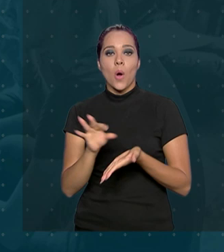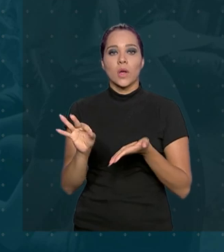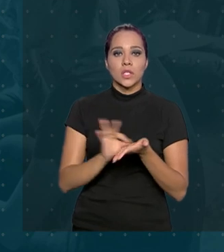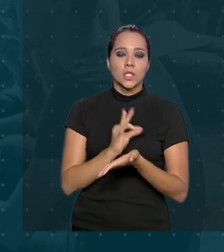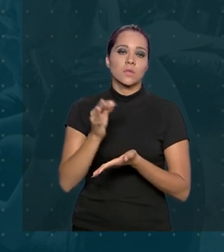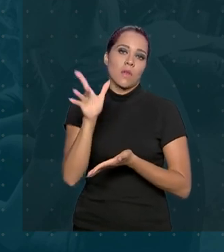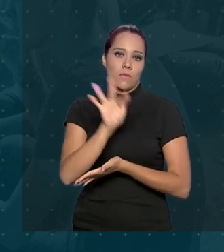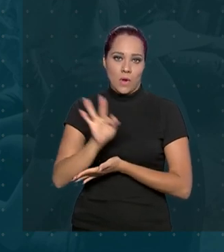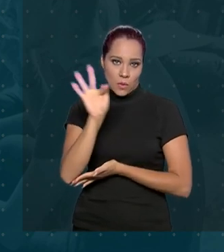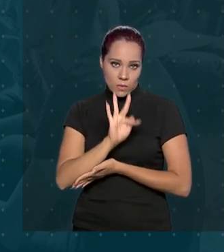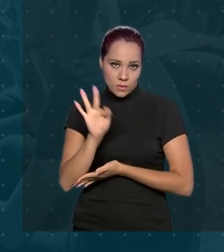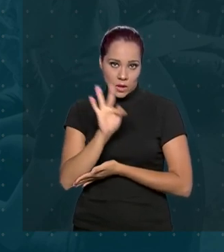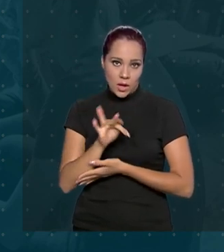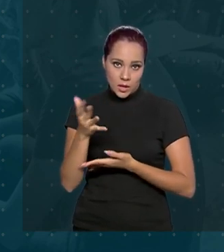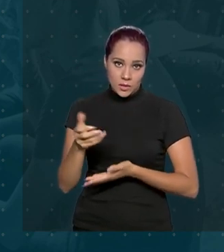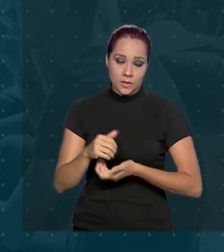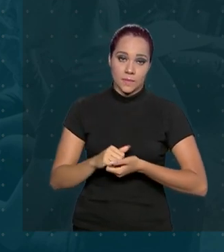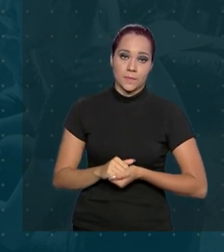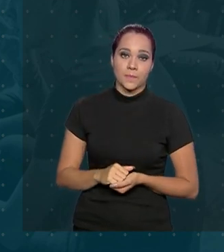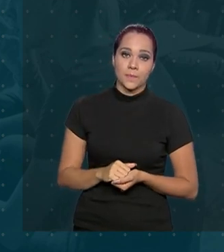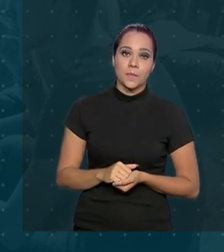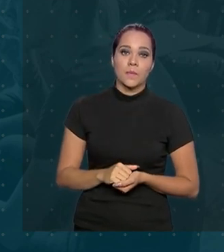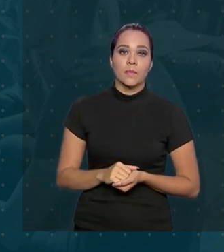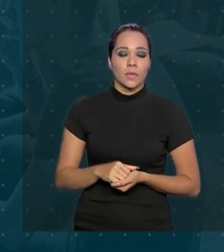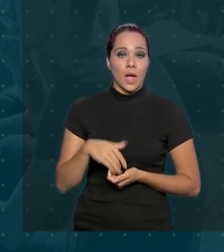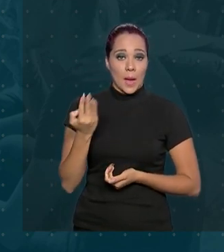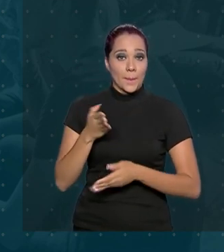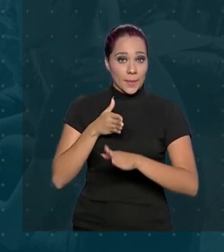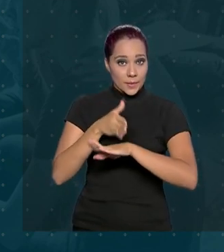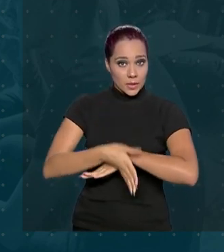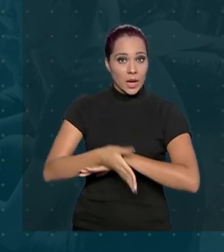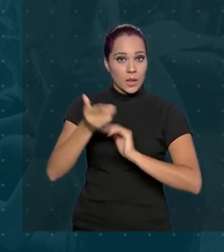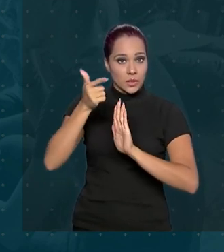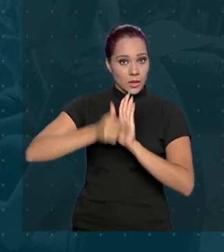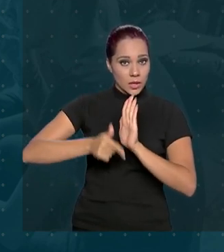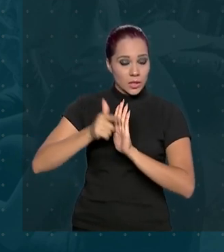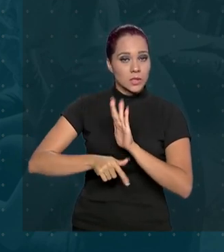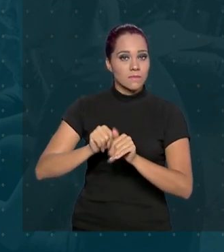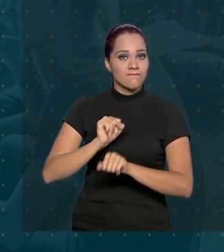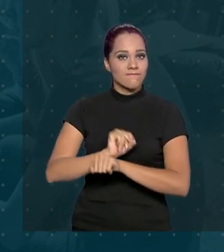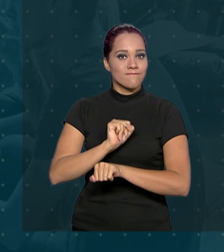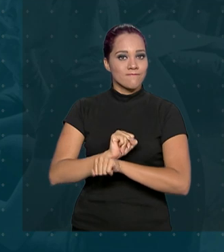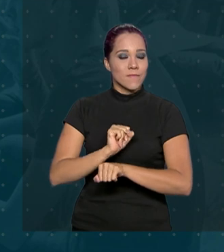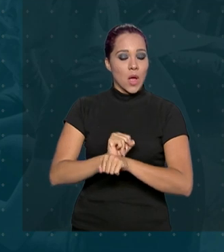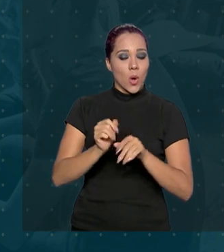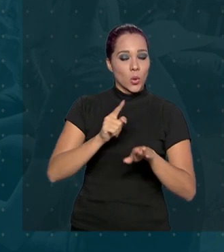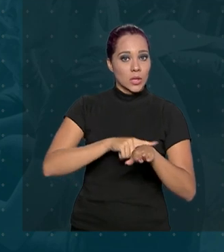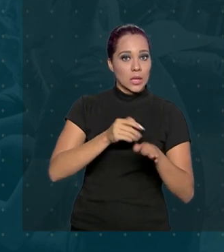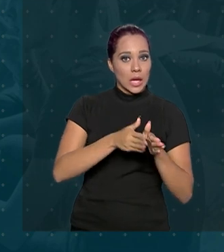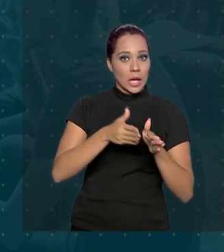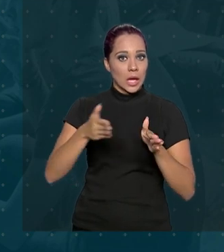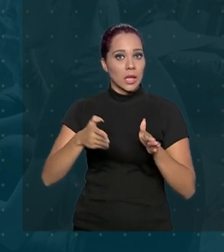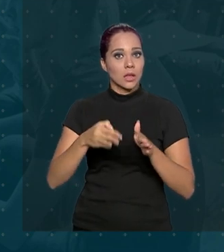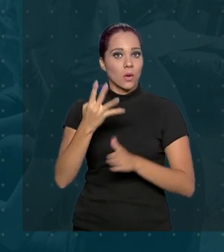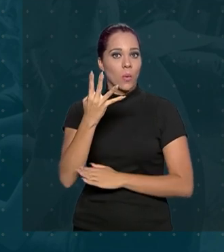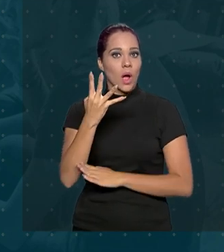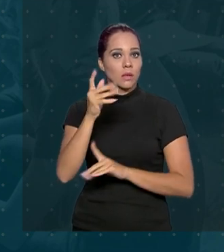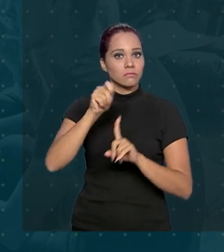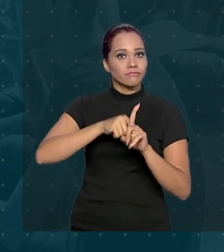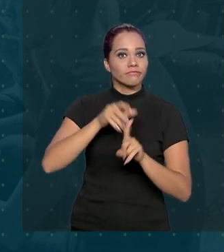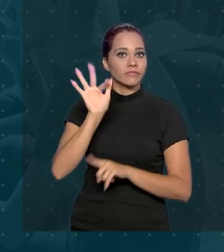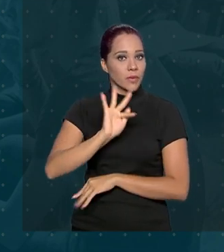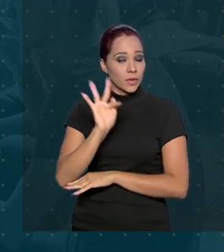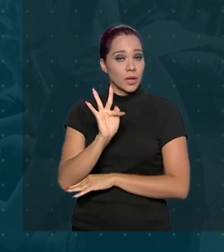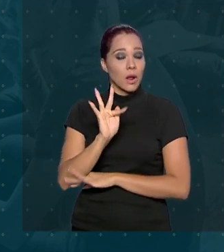acadêmico nas instituições participantes. Para entrar na lista de espera, o prazo vai até 4 de fevereiro.